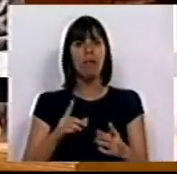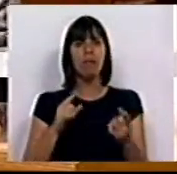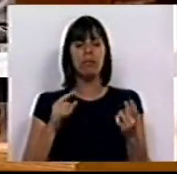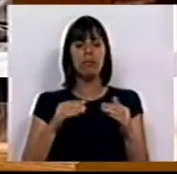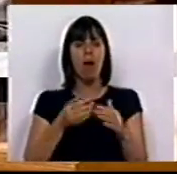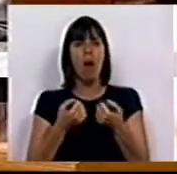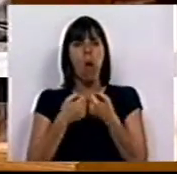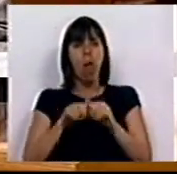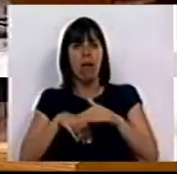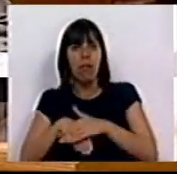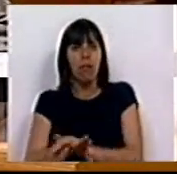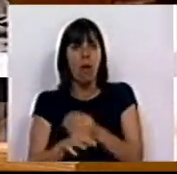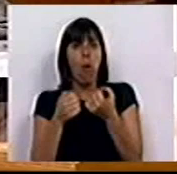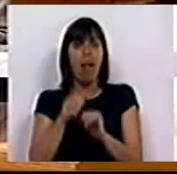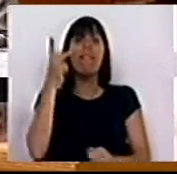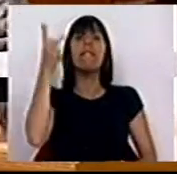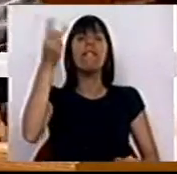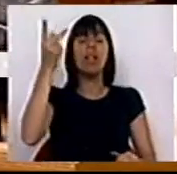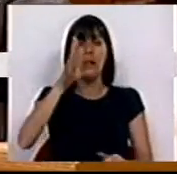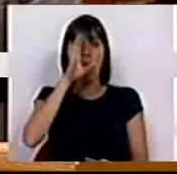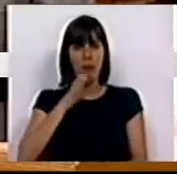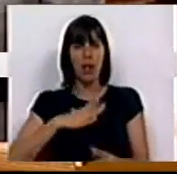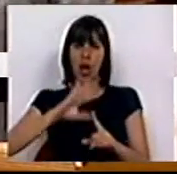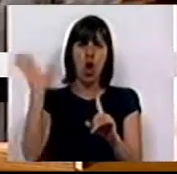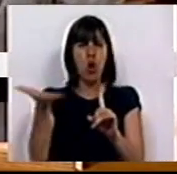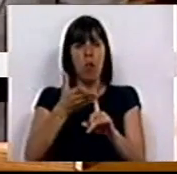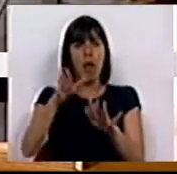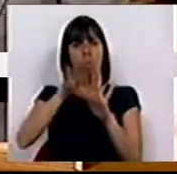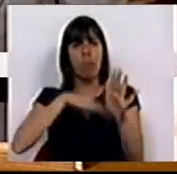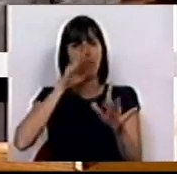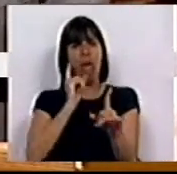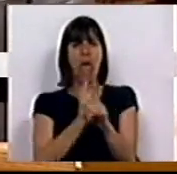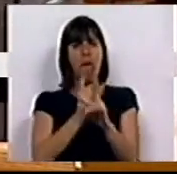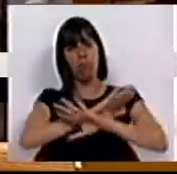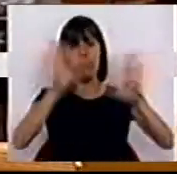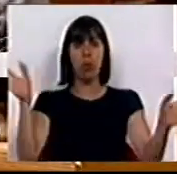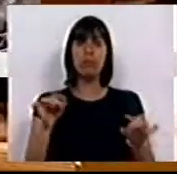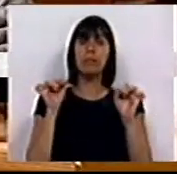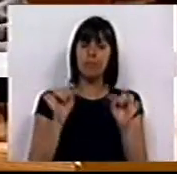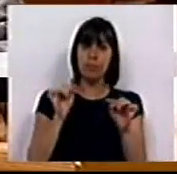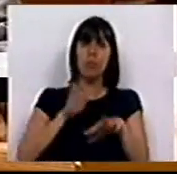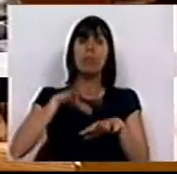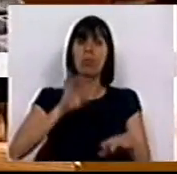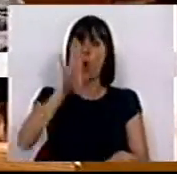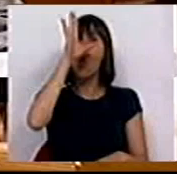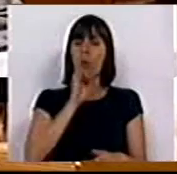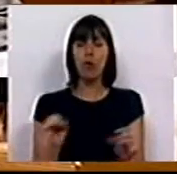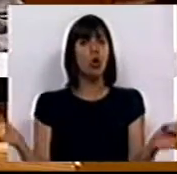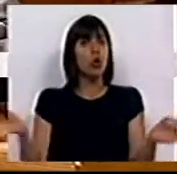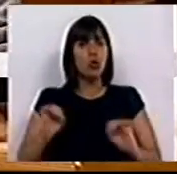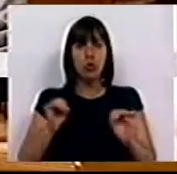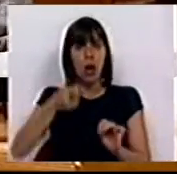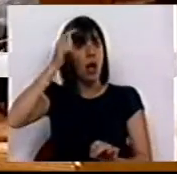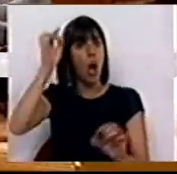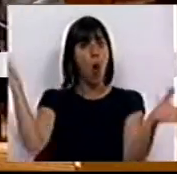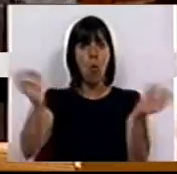para debaixo do tapete e das vidas que o Governo quer condenar à precariedade. E é exatamente porque o Governo não as tem em